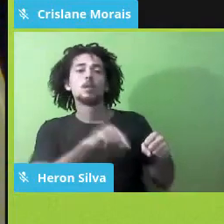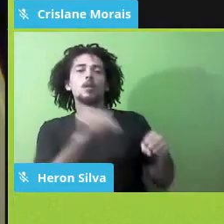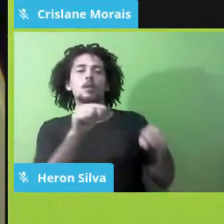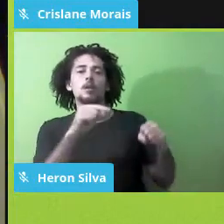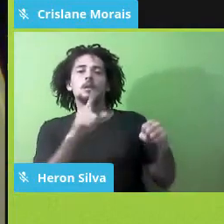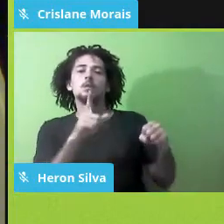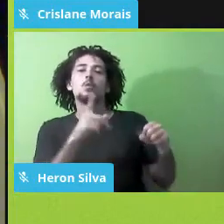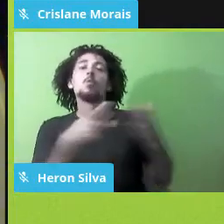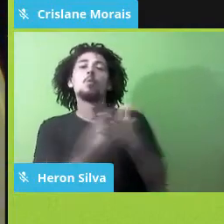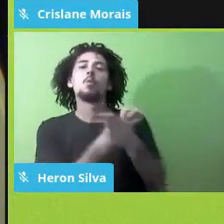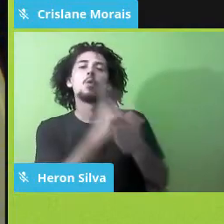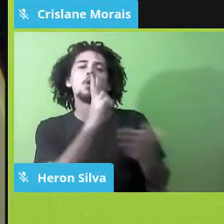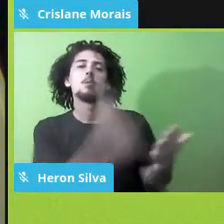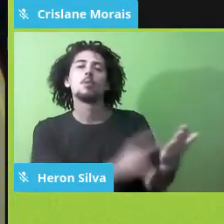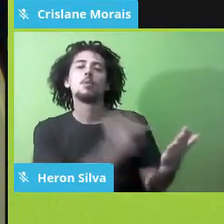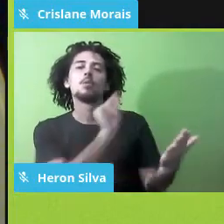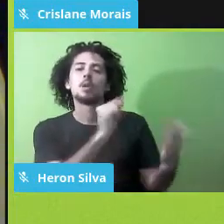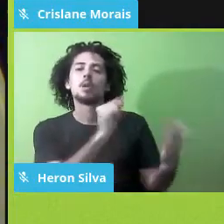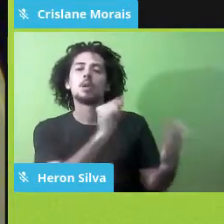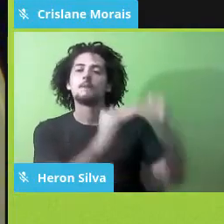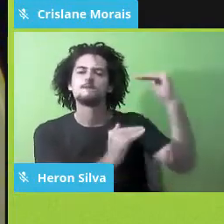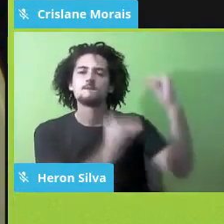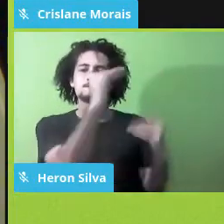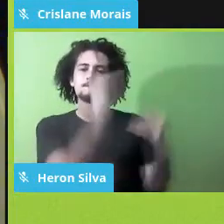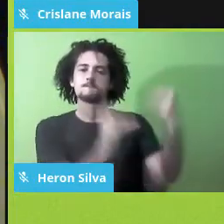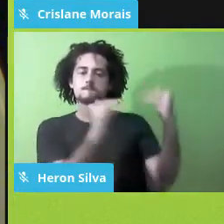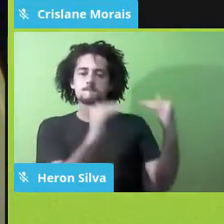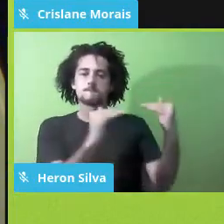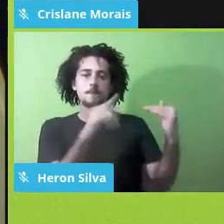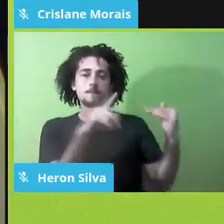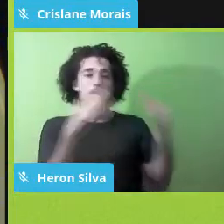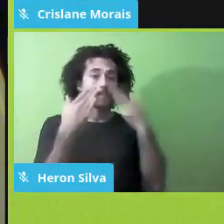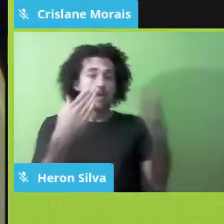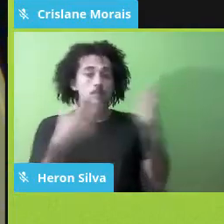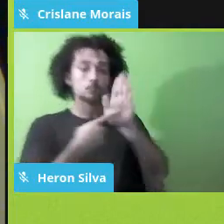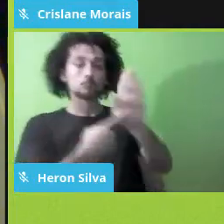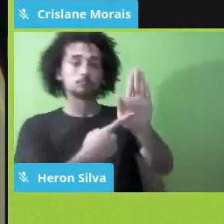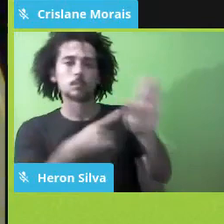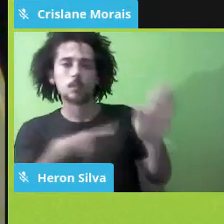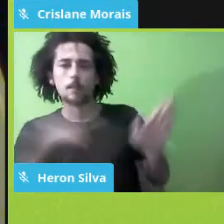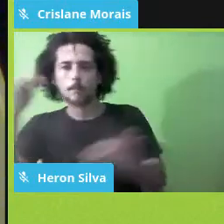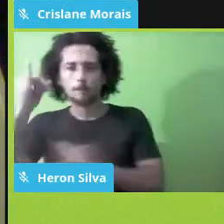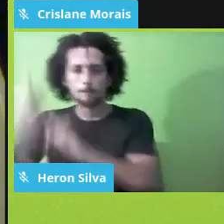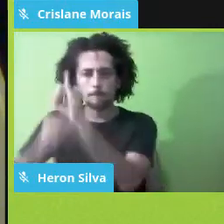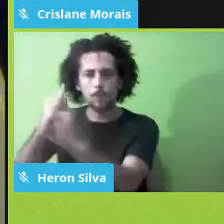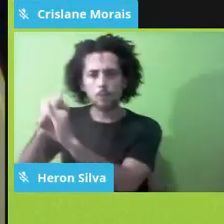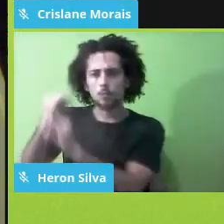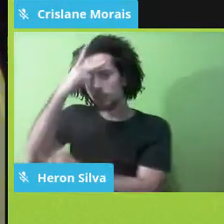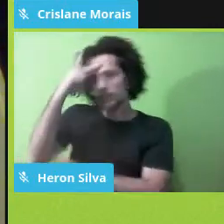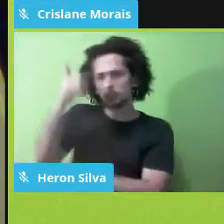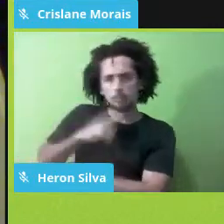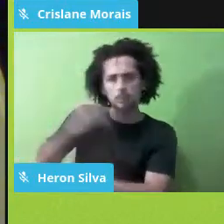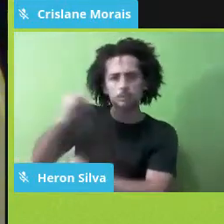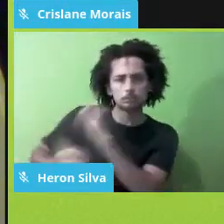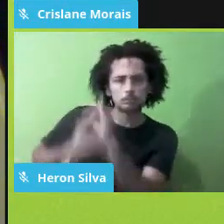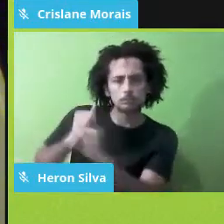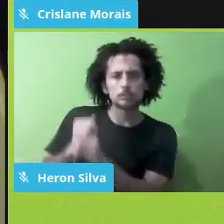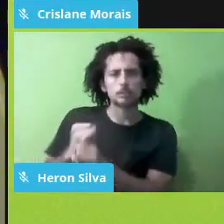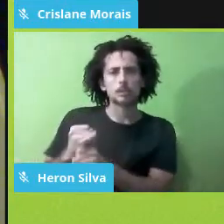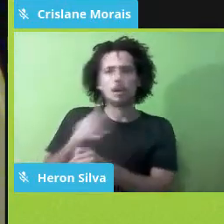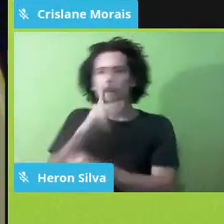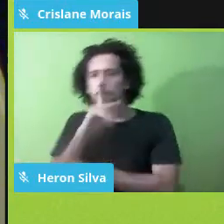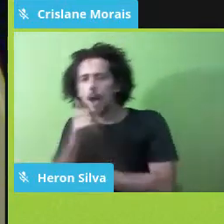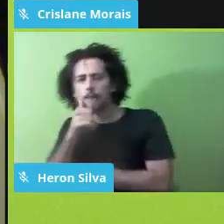acentuar a diferença entre aqueles que têm acesso a uma boa internet, aqueles cujos pais podem permanecer em